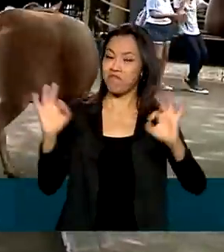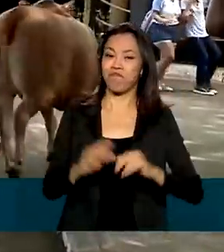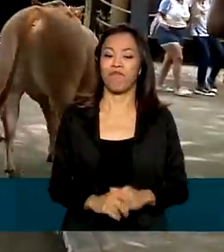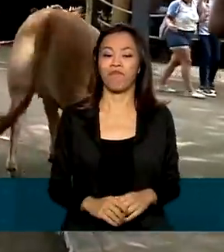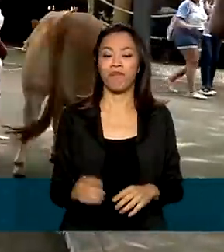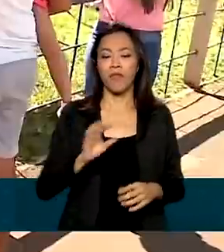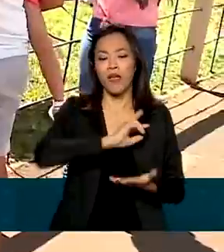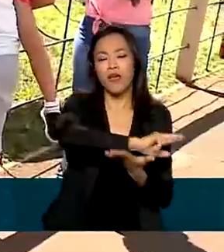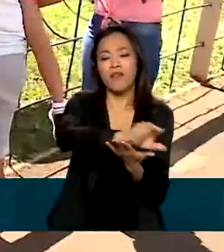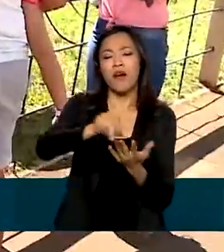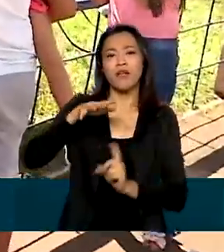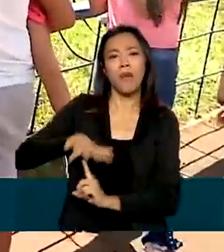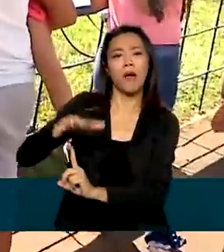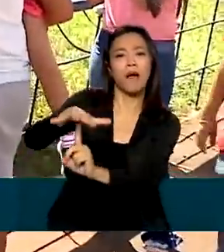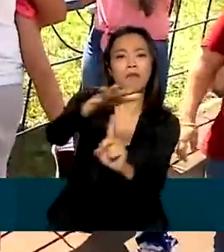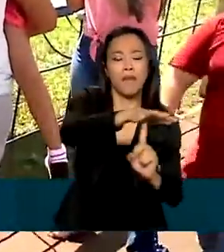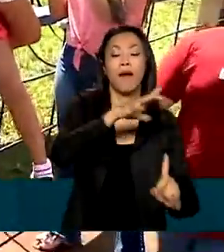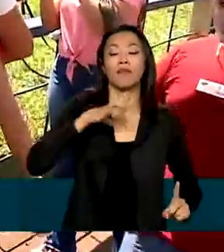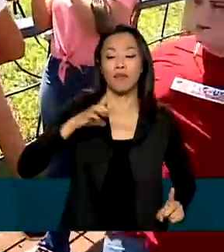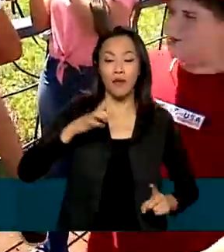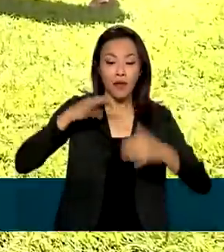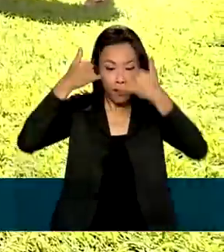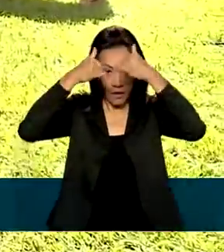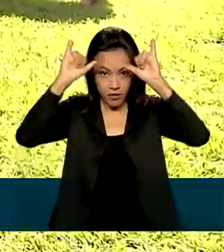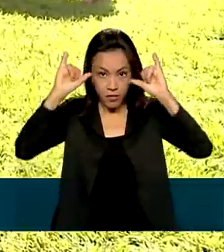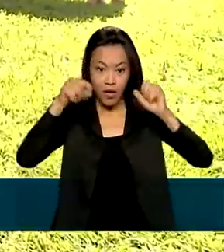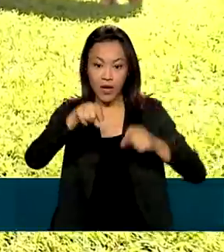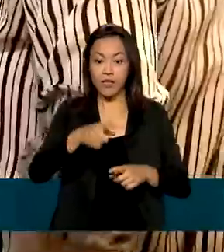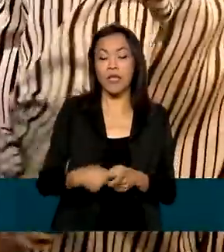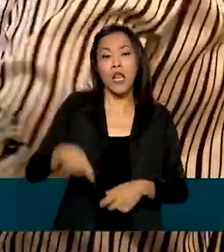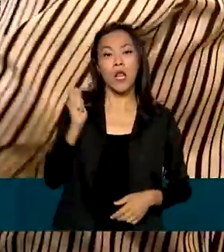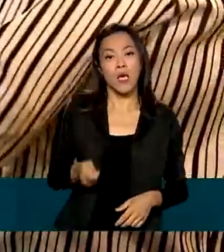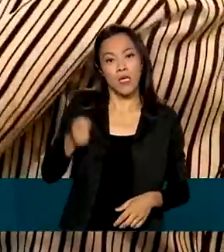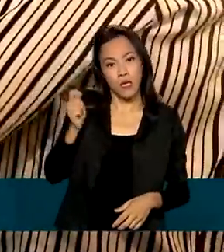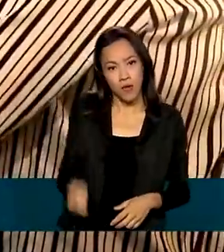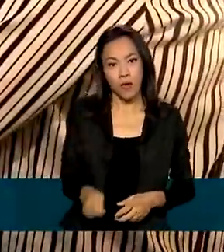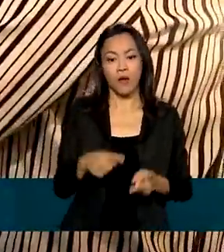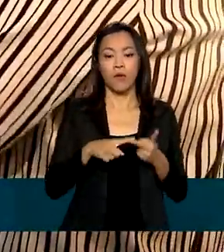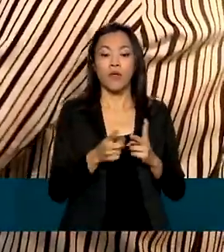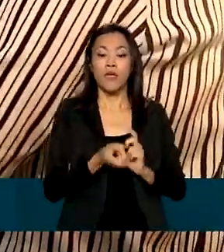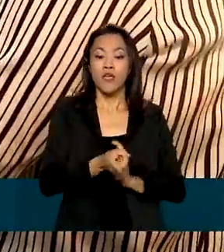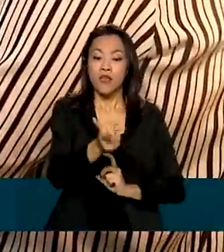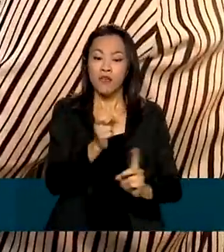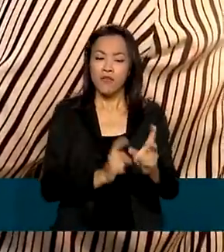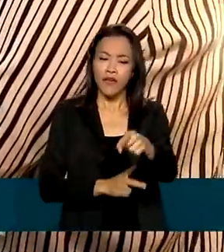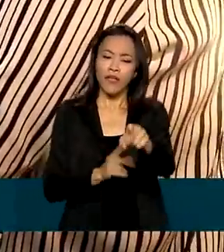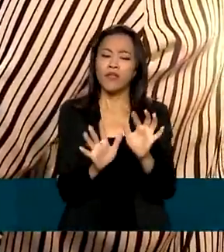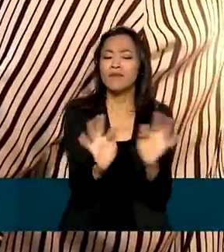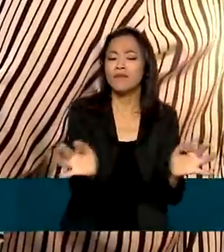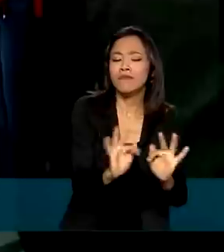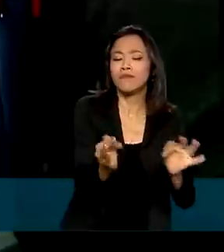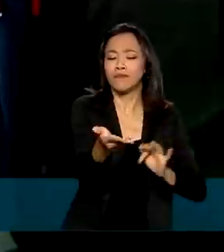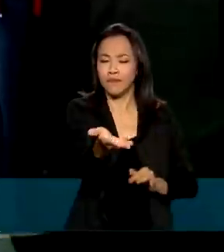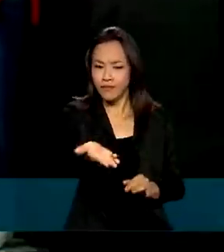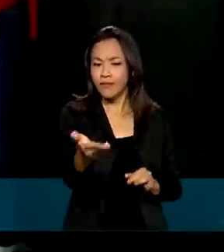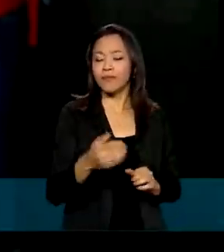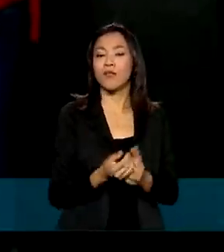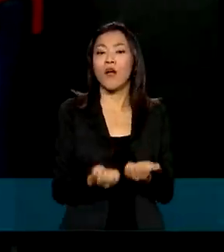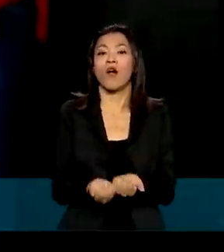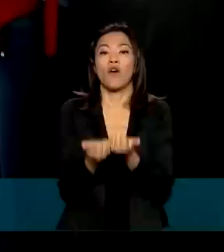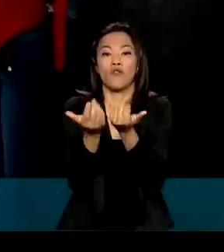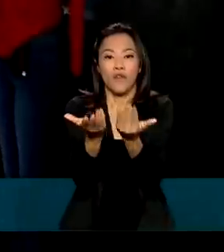diversos estandes, também há animais em exposição, leilões e venda de produtos de pequenos comerciantes. Eles